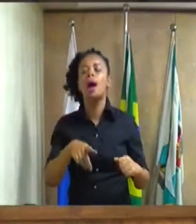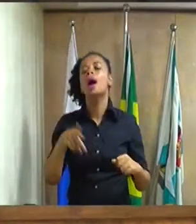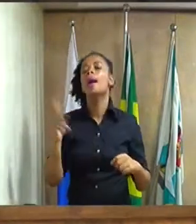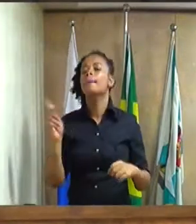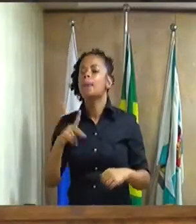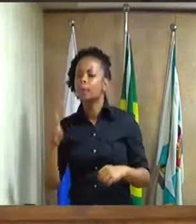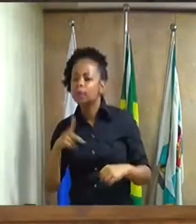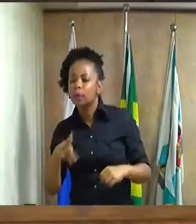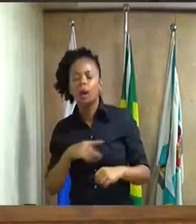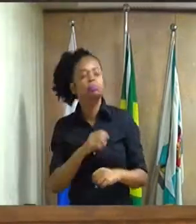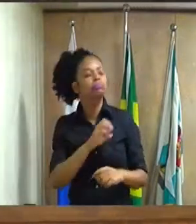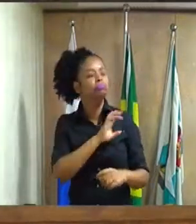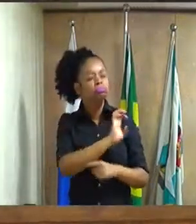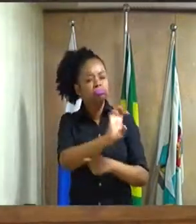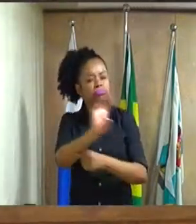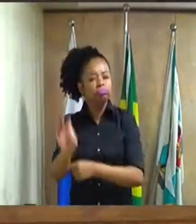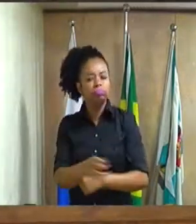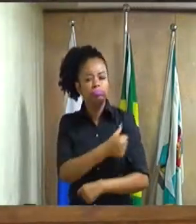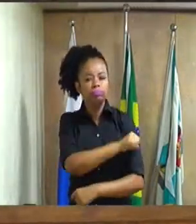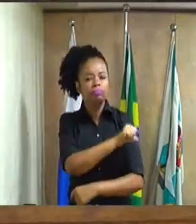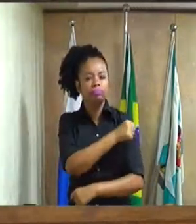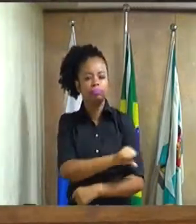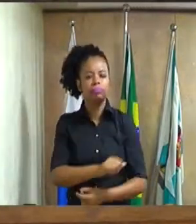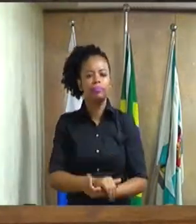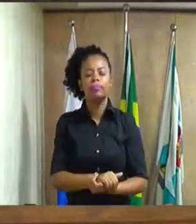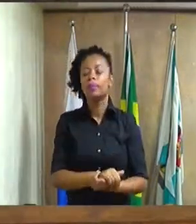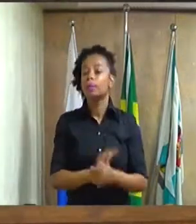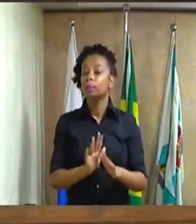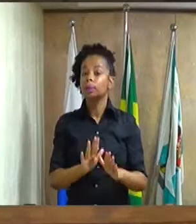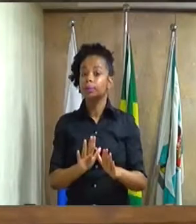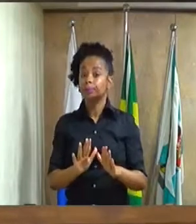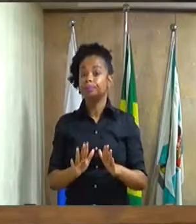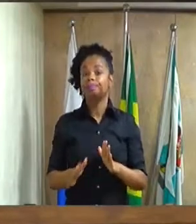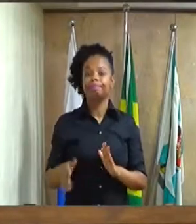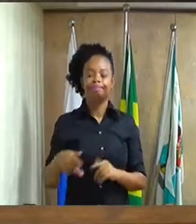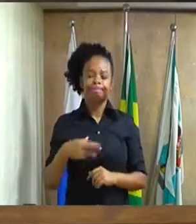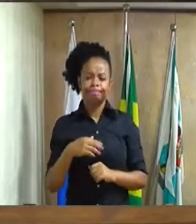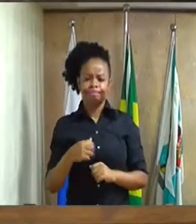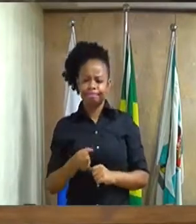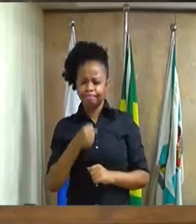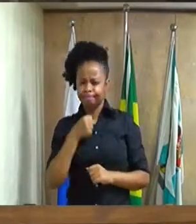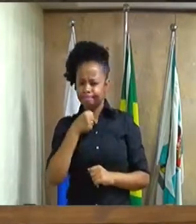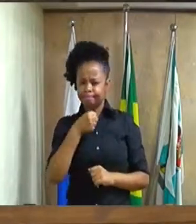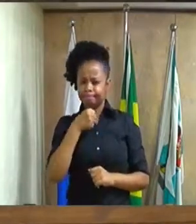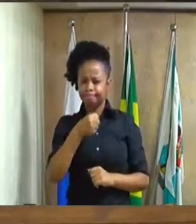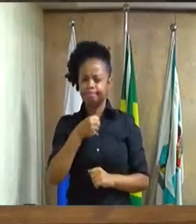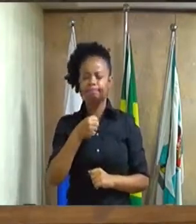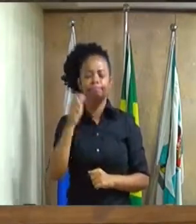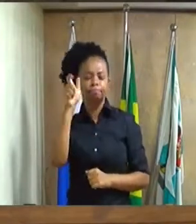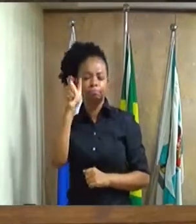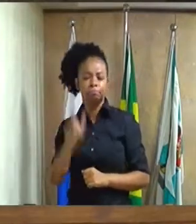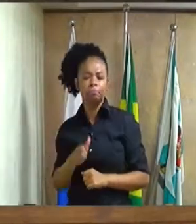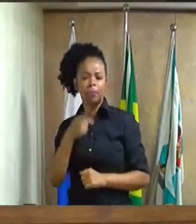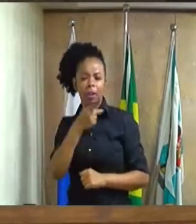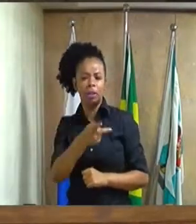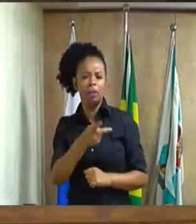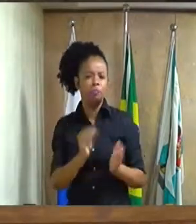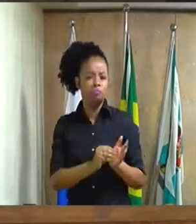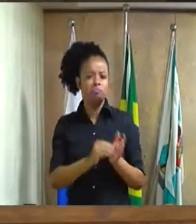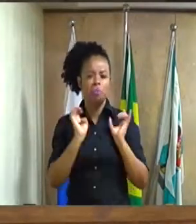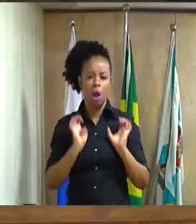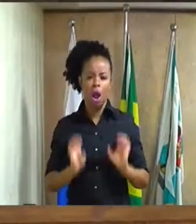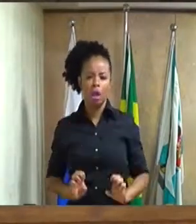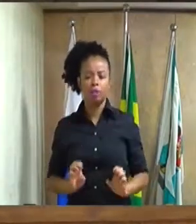do Rio, mas o repórter lá, de forma não muito ética e nem